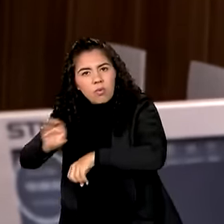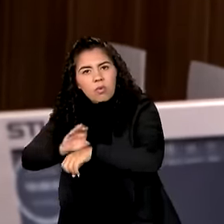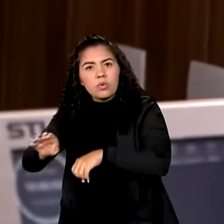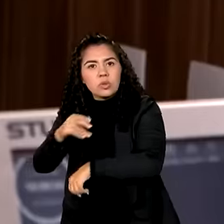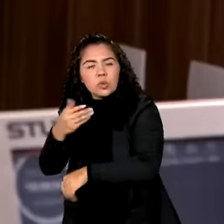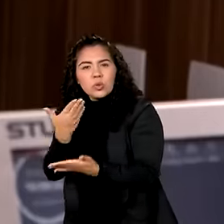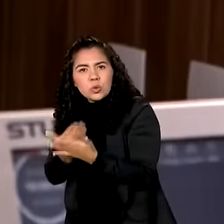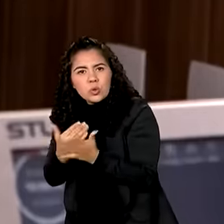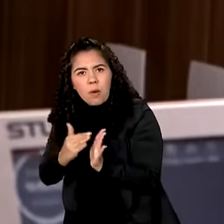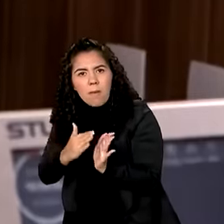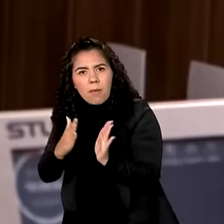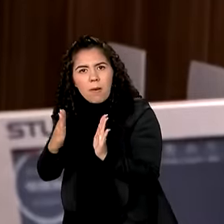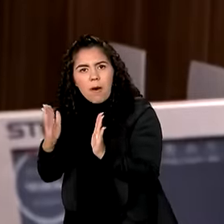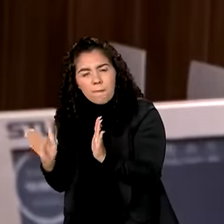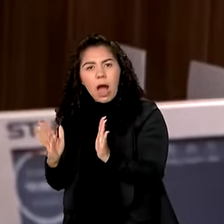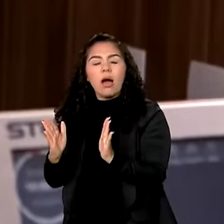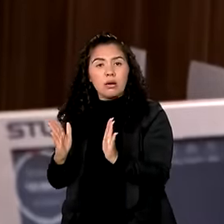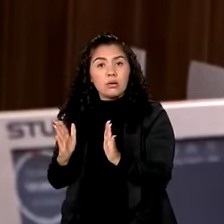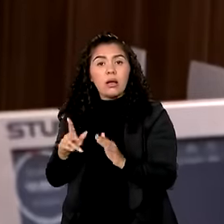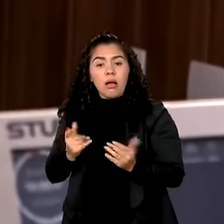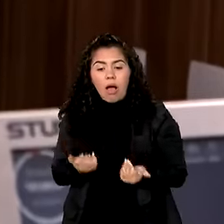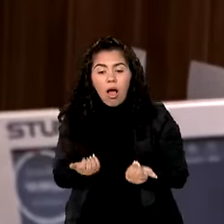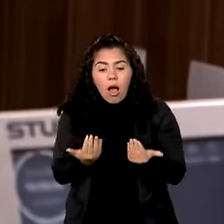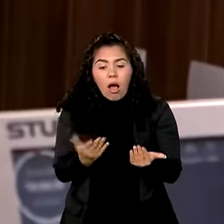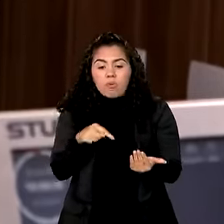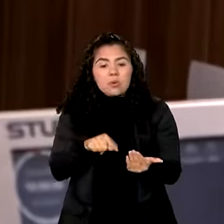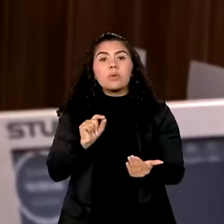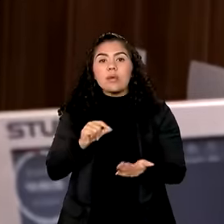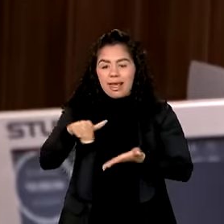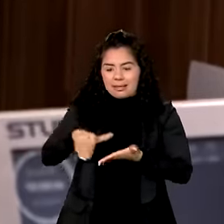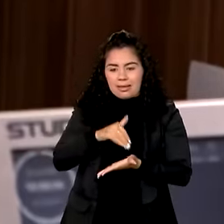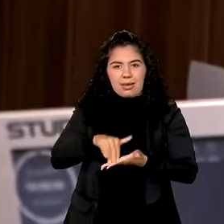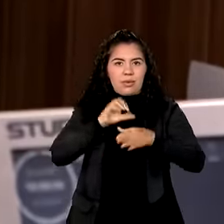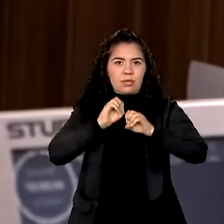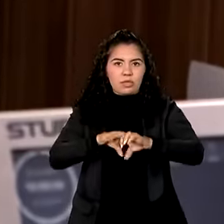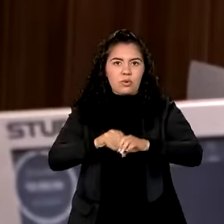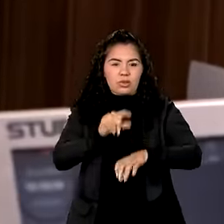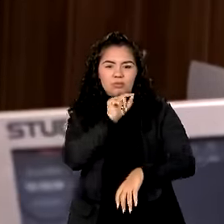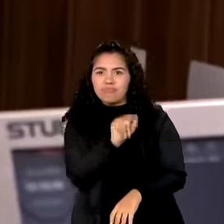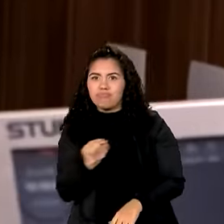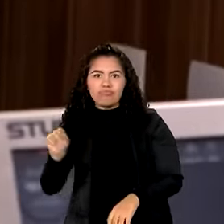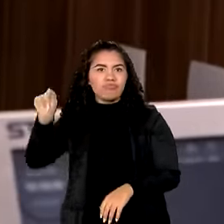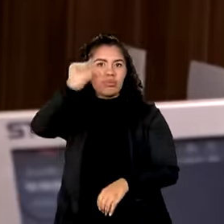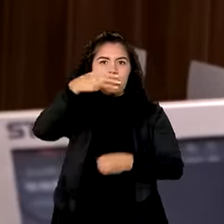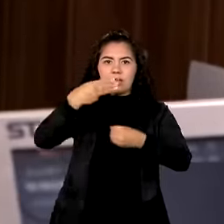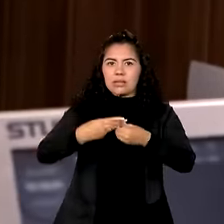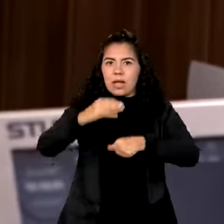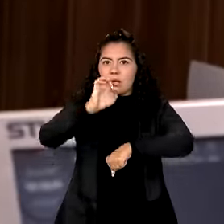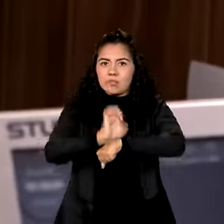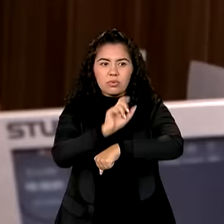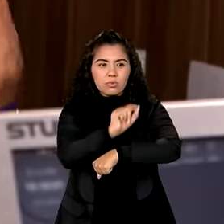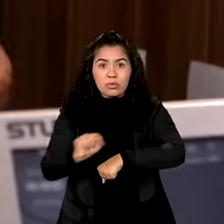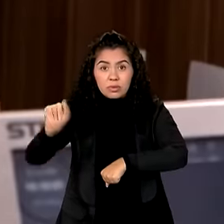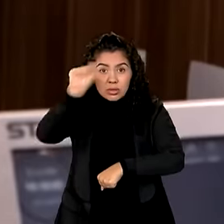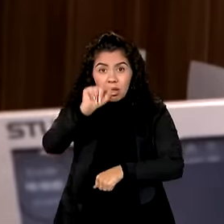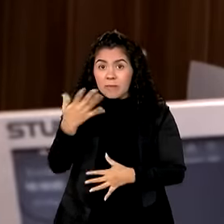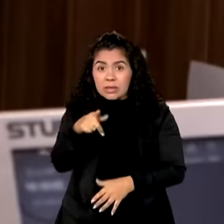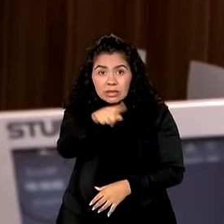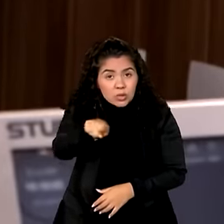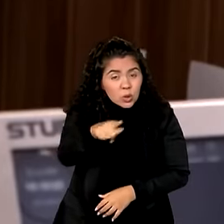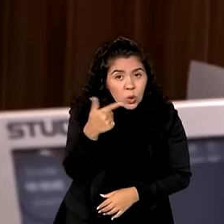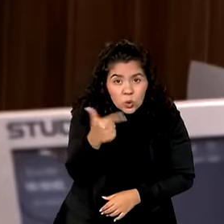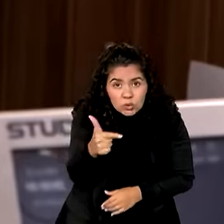estudo. E isso, quem faz essa oferta, são as redes de ensino, estaduais e municipais. Então, se você não tem o